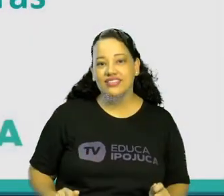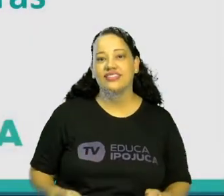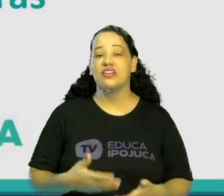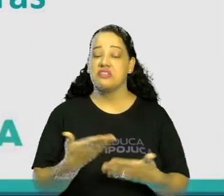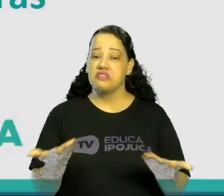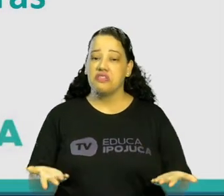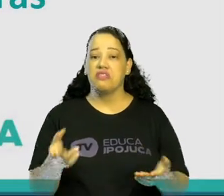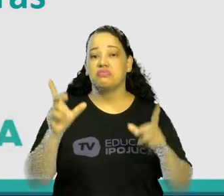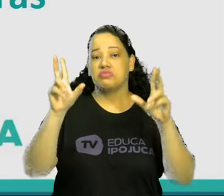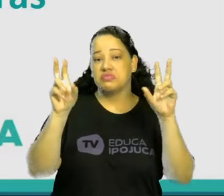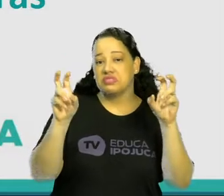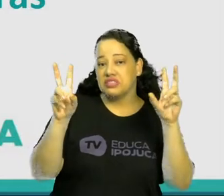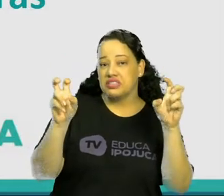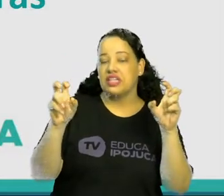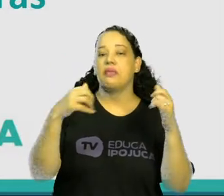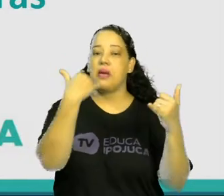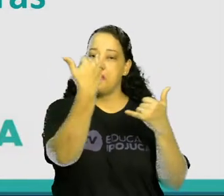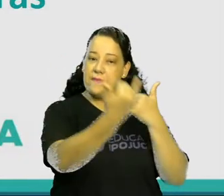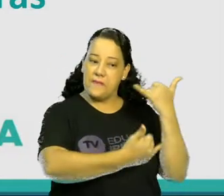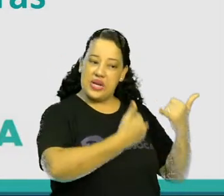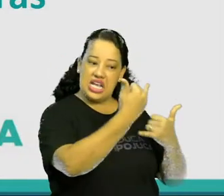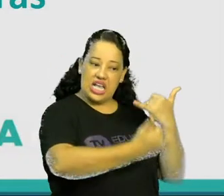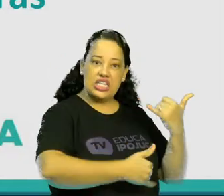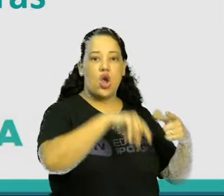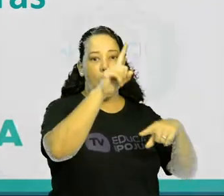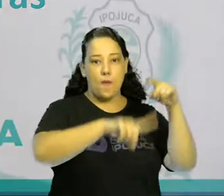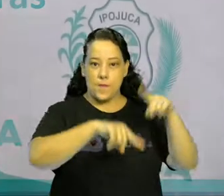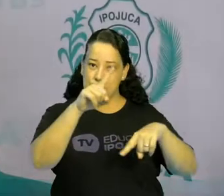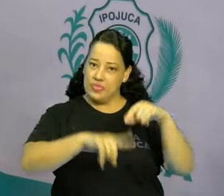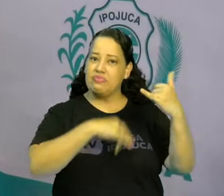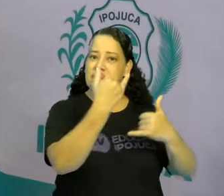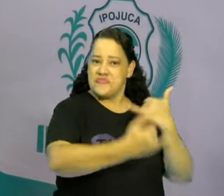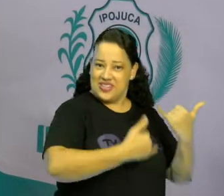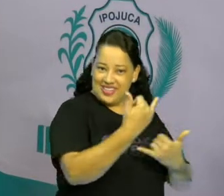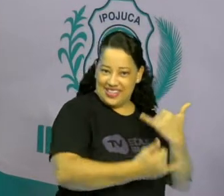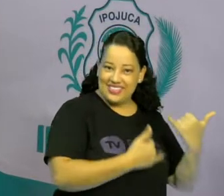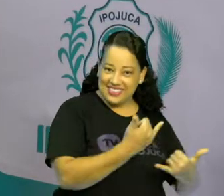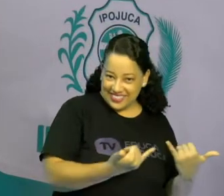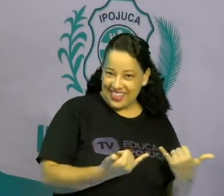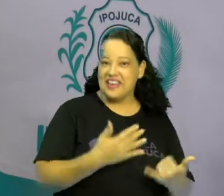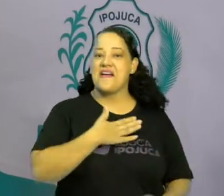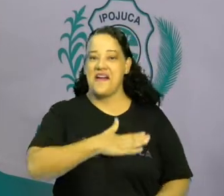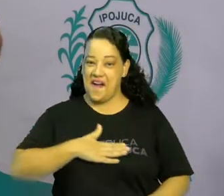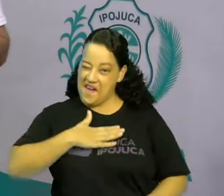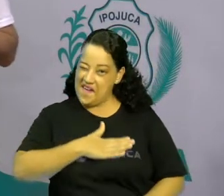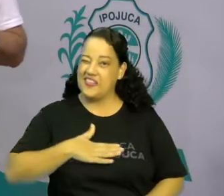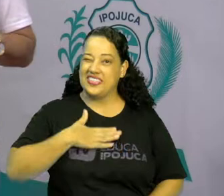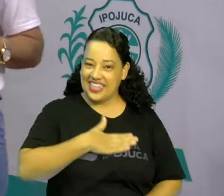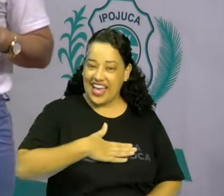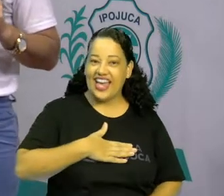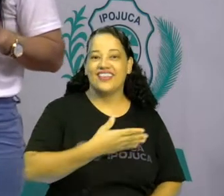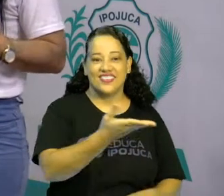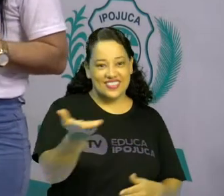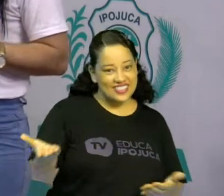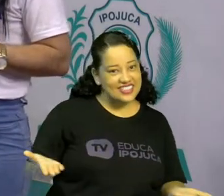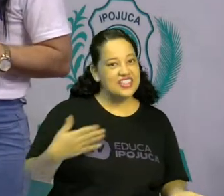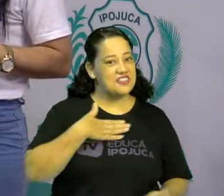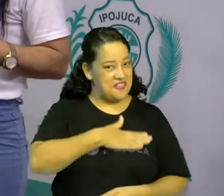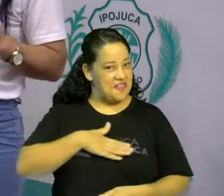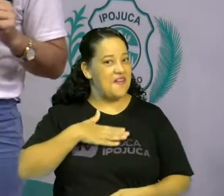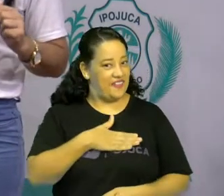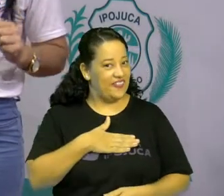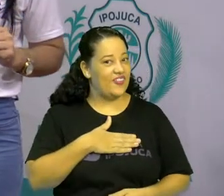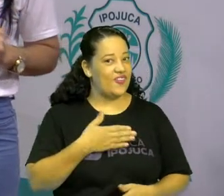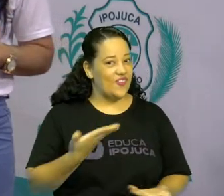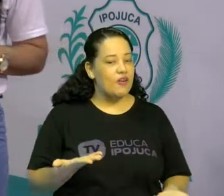falar sobre brinquedos e brincadeiras. Gostaram, né? Vocês gostam muito de brinquedo e brincadeiras.